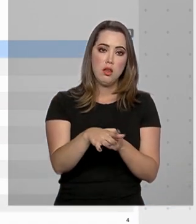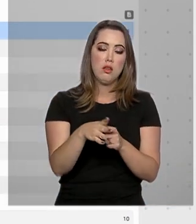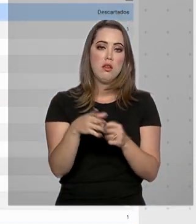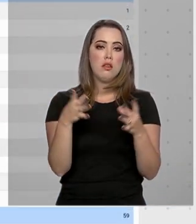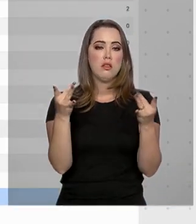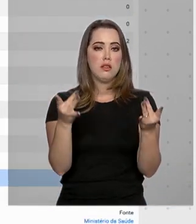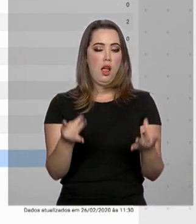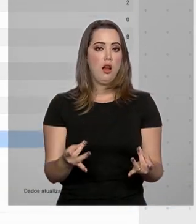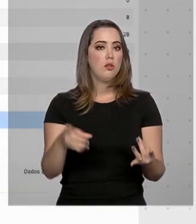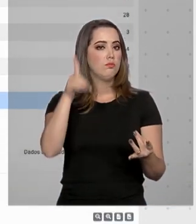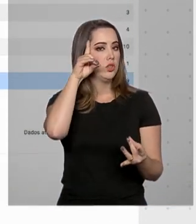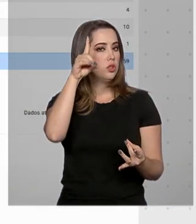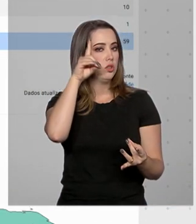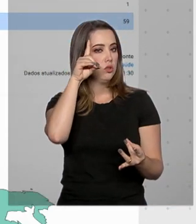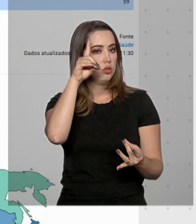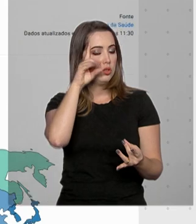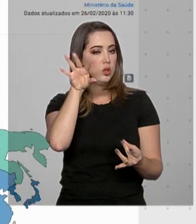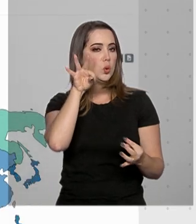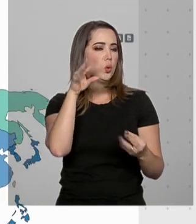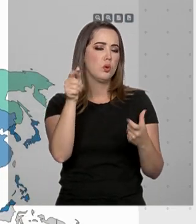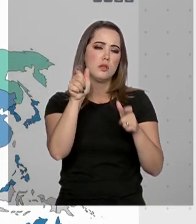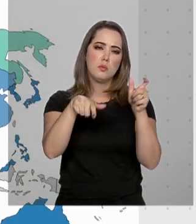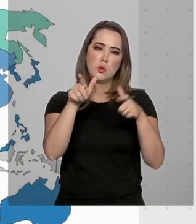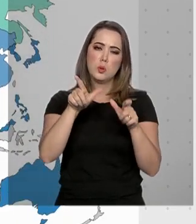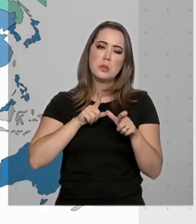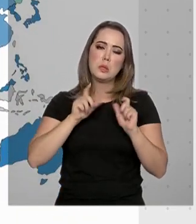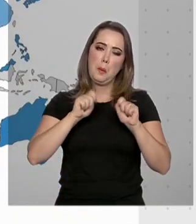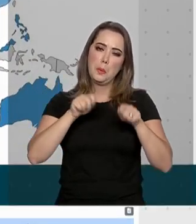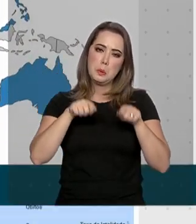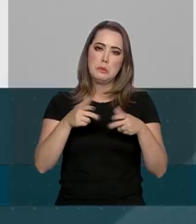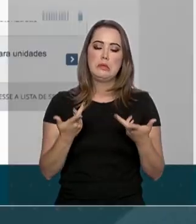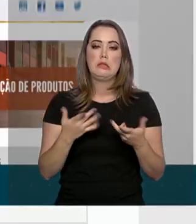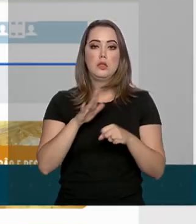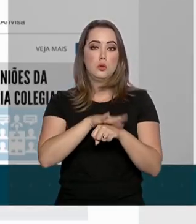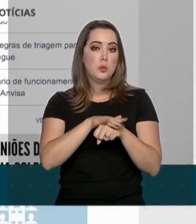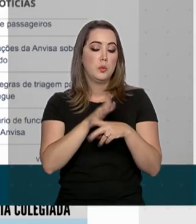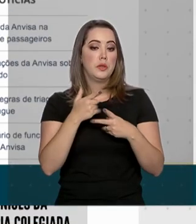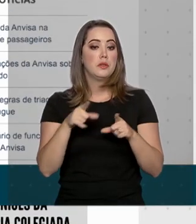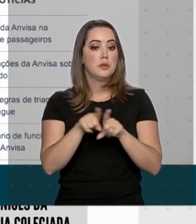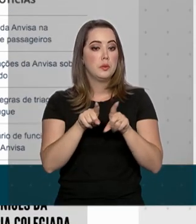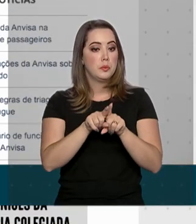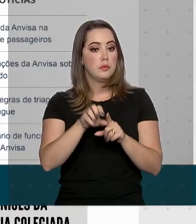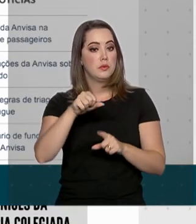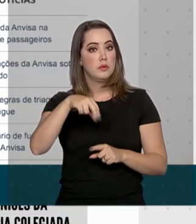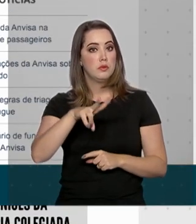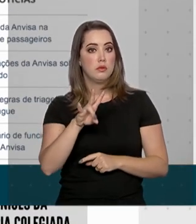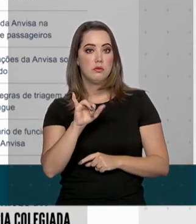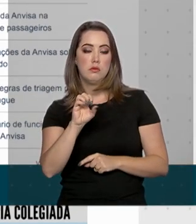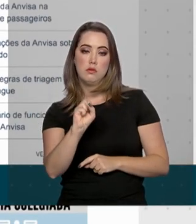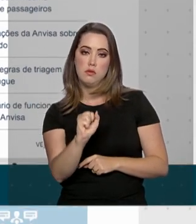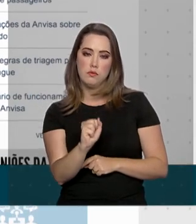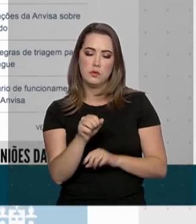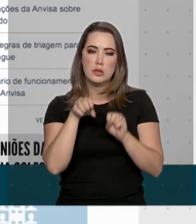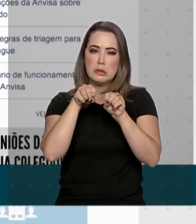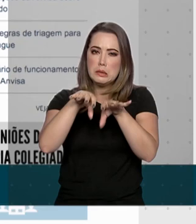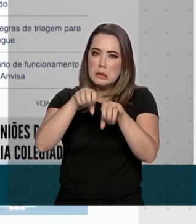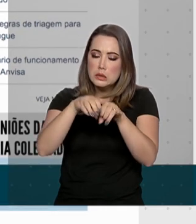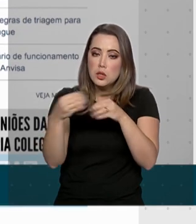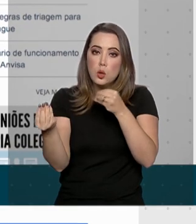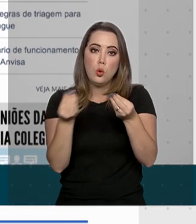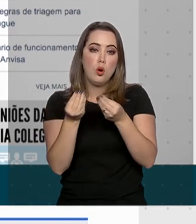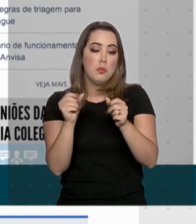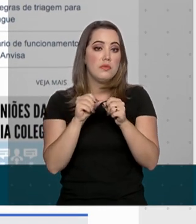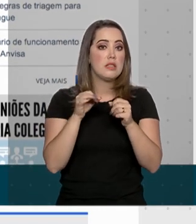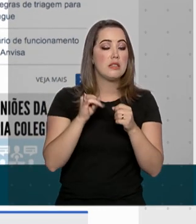casos suspeitos ou descartados no país. A página da Anvisa também tem várias orientações para quem viaja ou